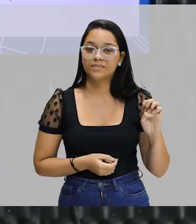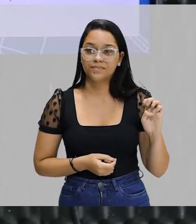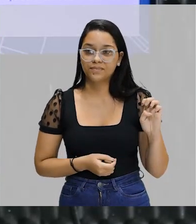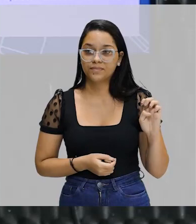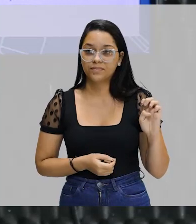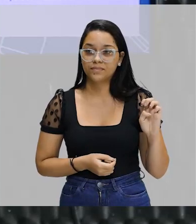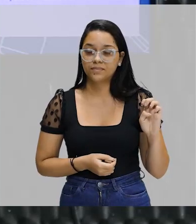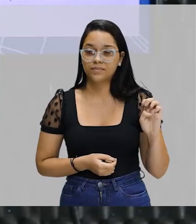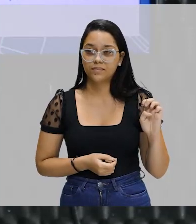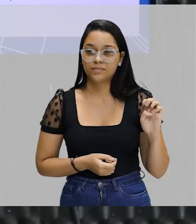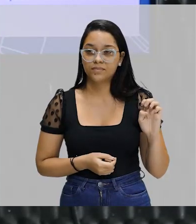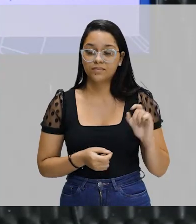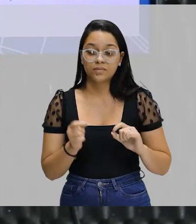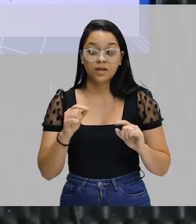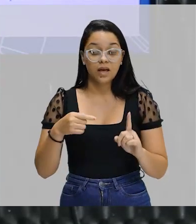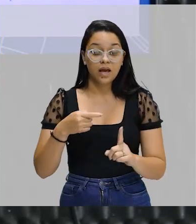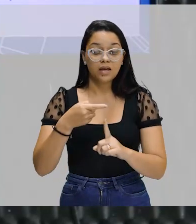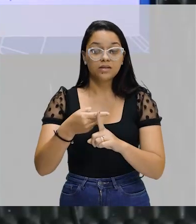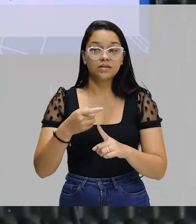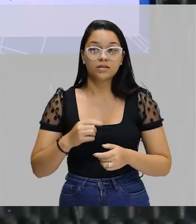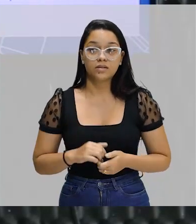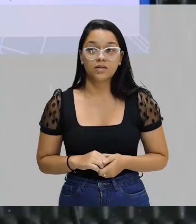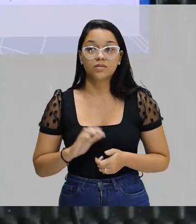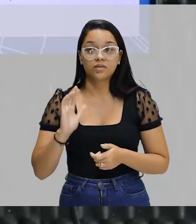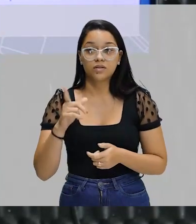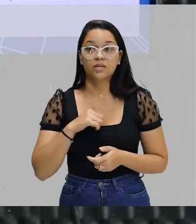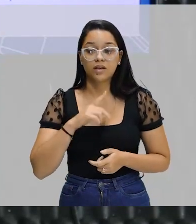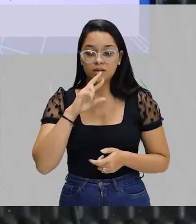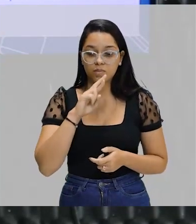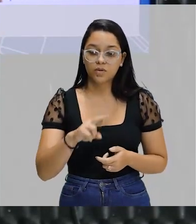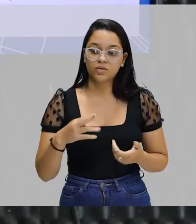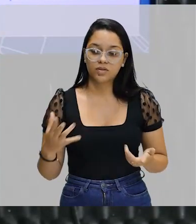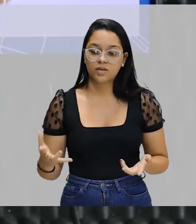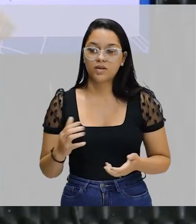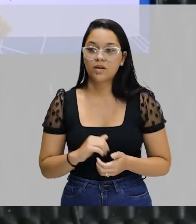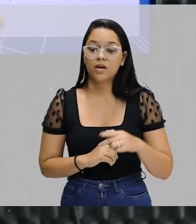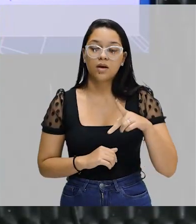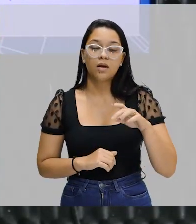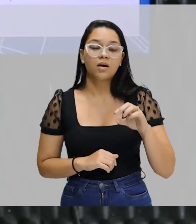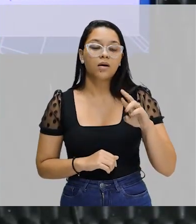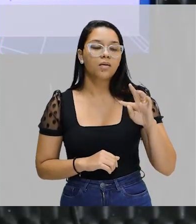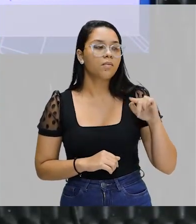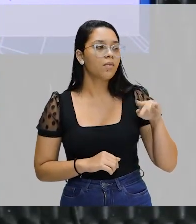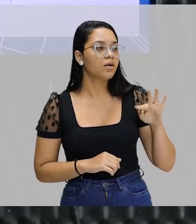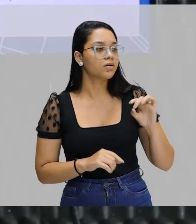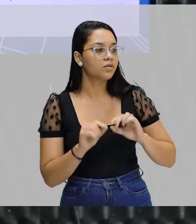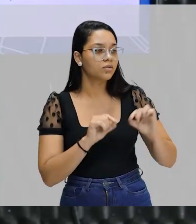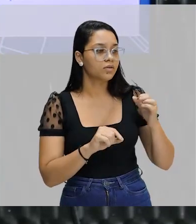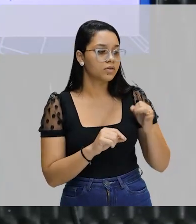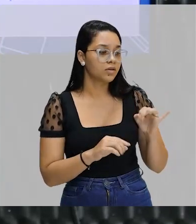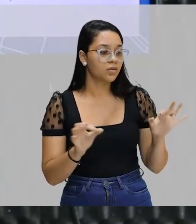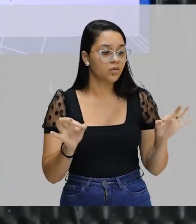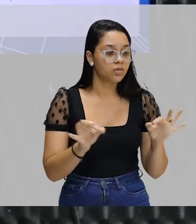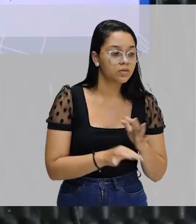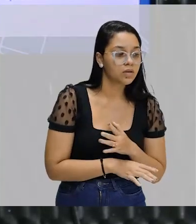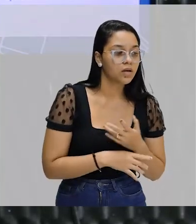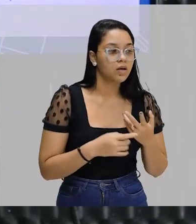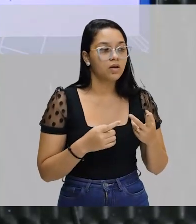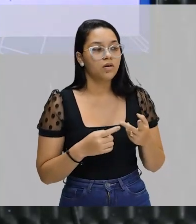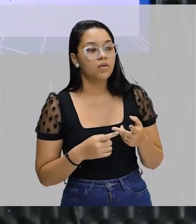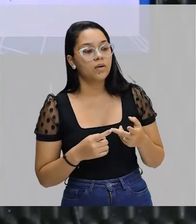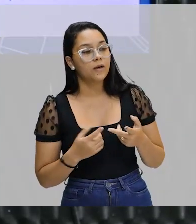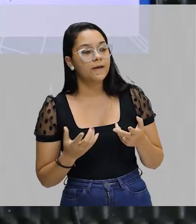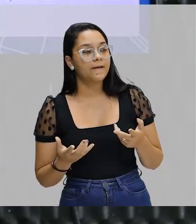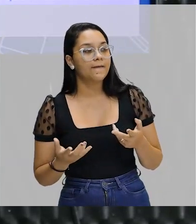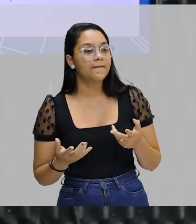E... Adição? Já dei a resposta, vocês já viram, né? Portanto, aí eu vou ver se é conclusão, né?